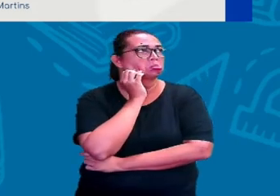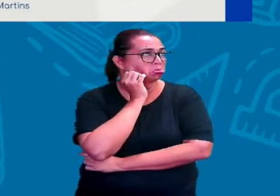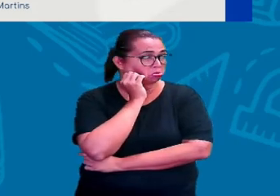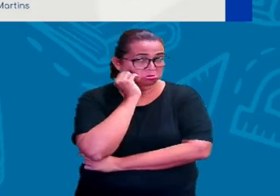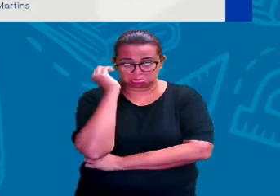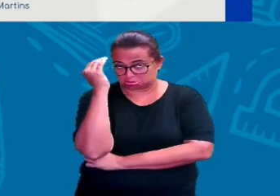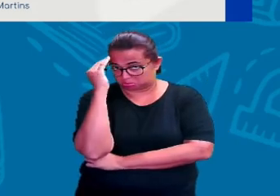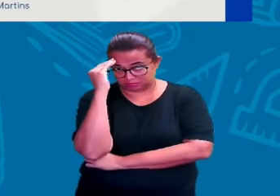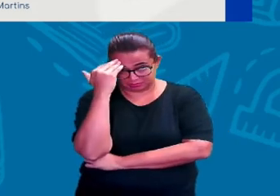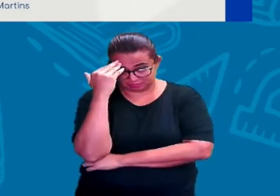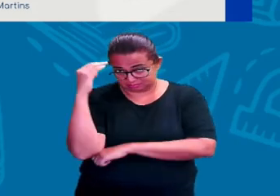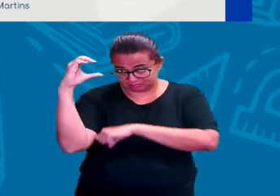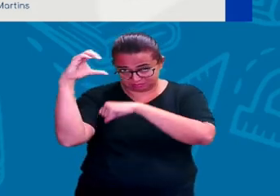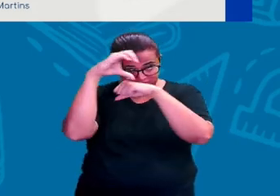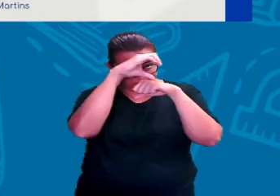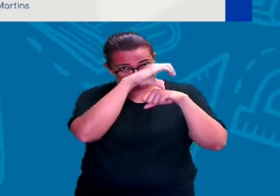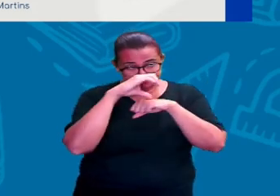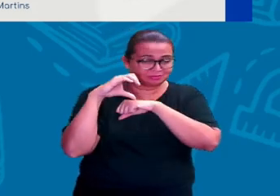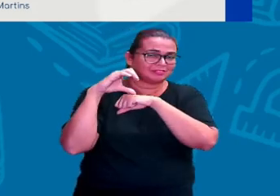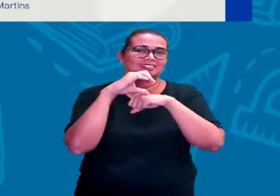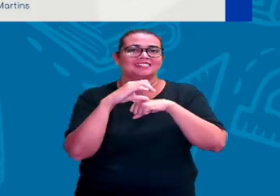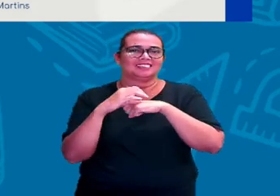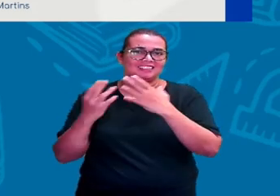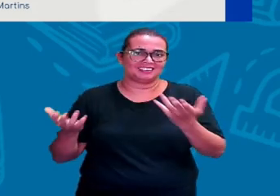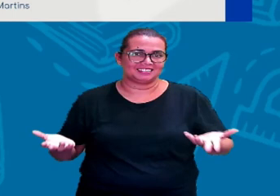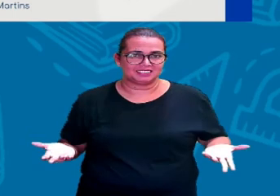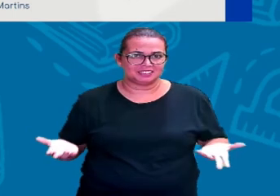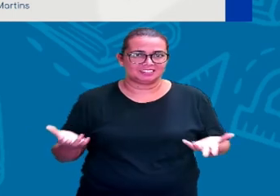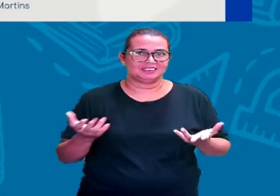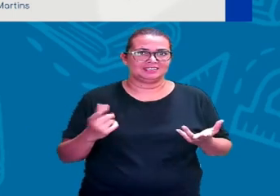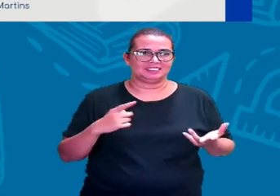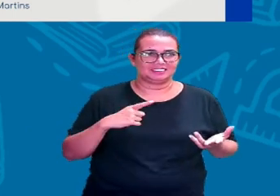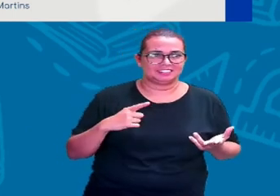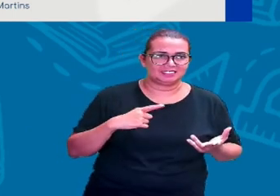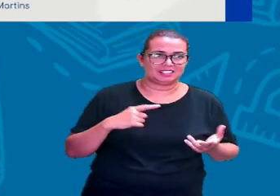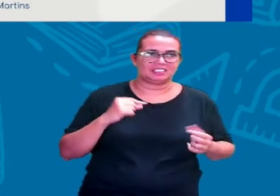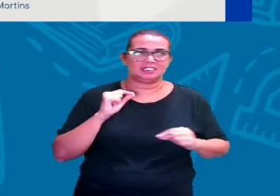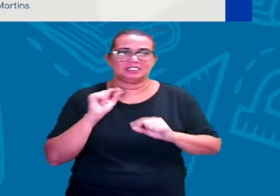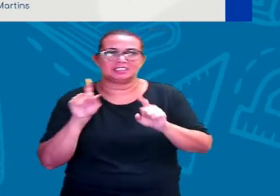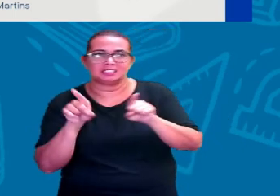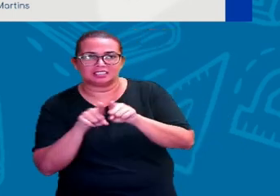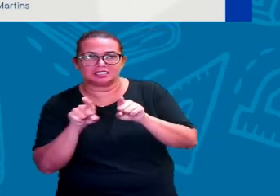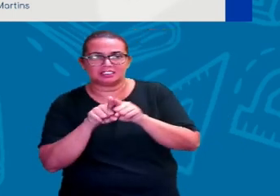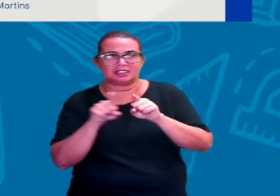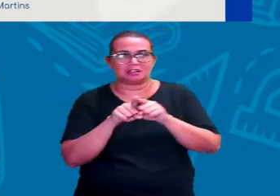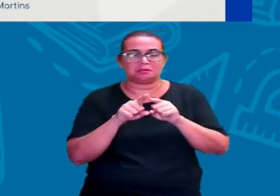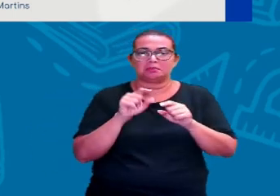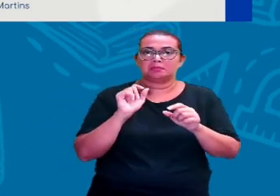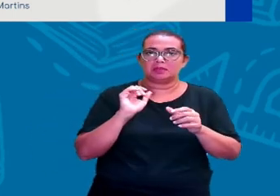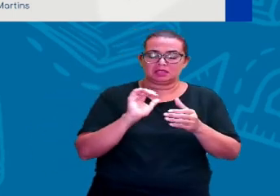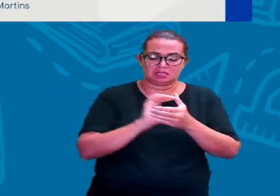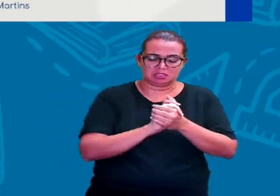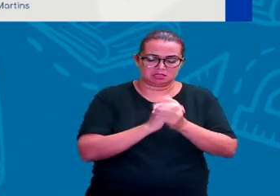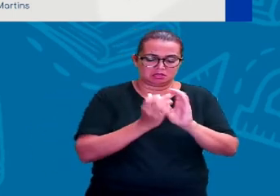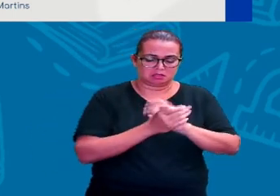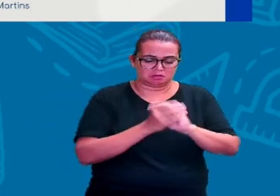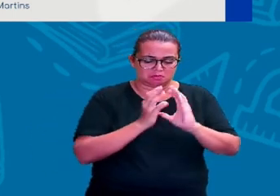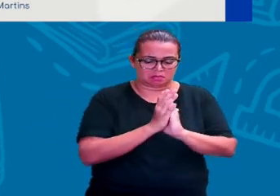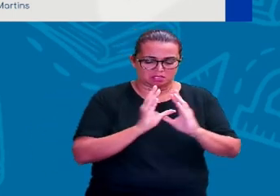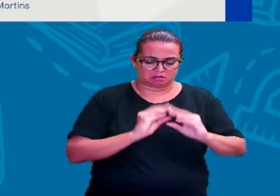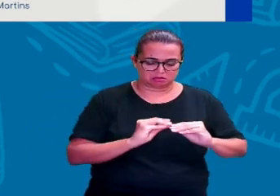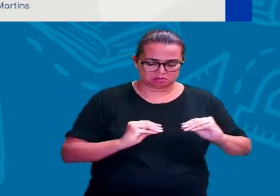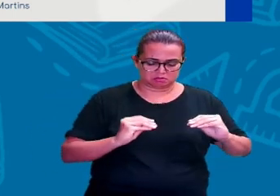eles queriam retratar. Então, objetos artísticos de cerâmica e pele de animais começaram também a ser